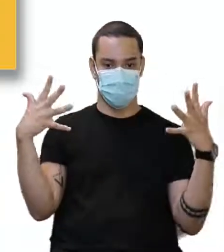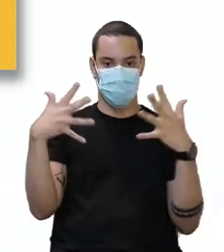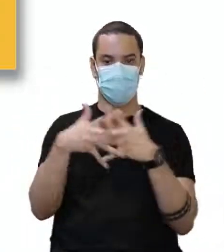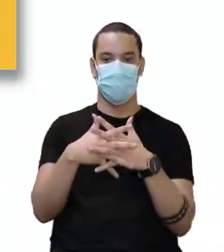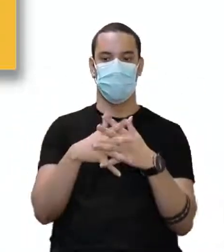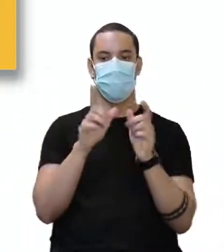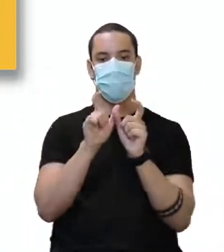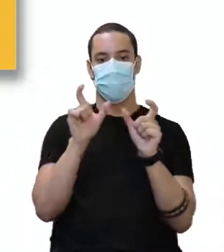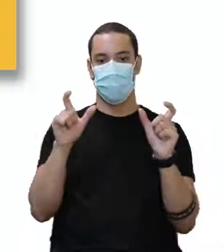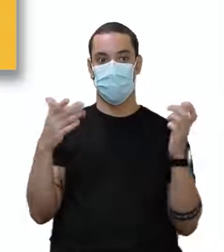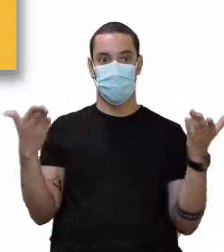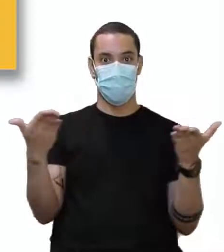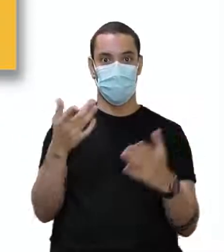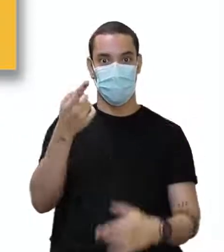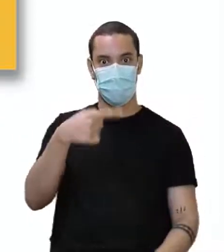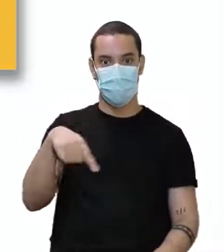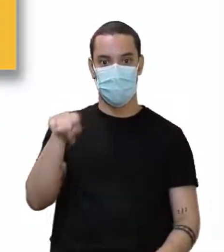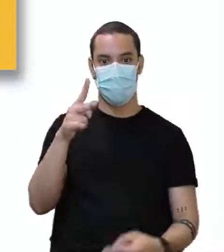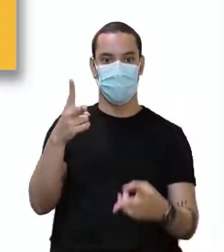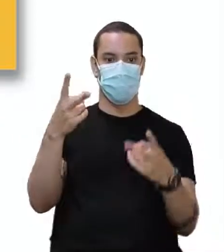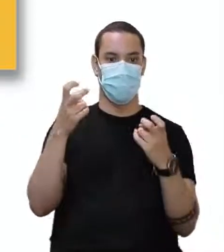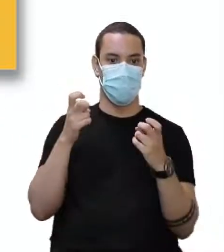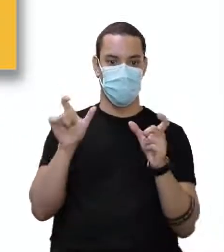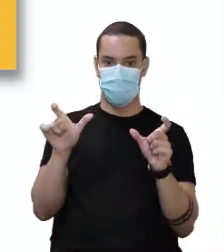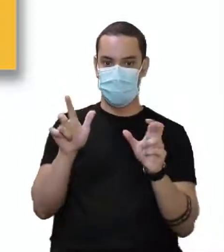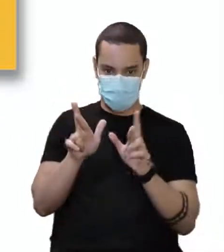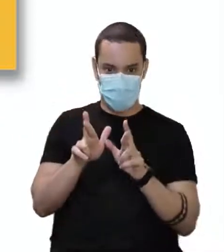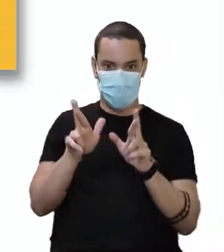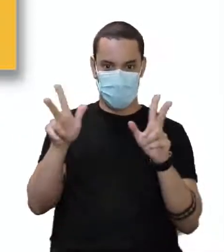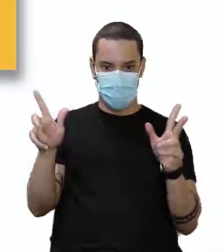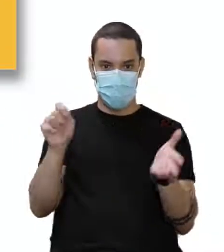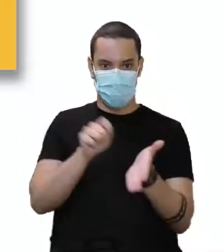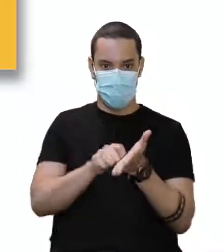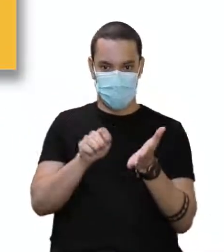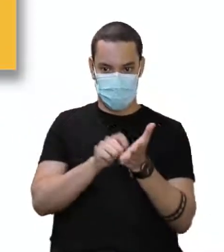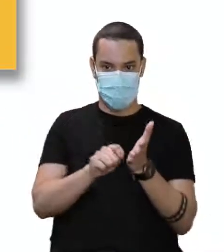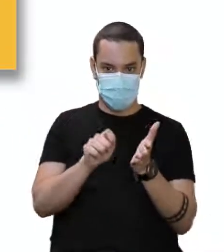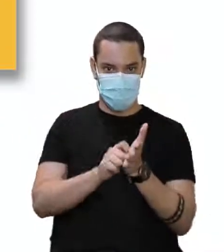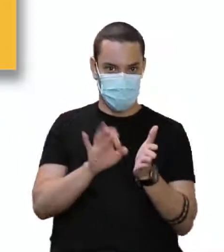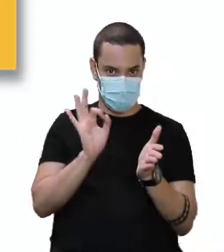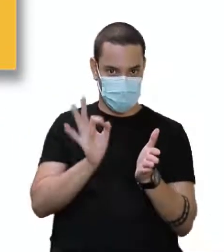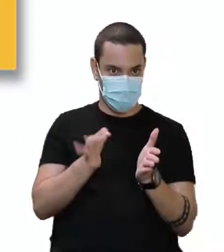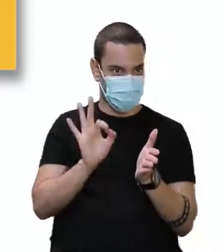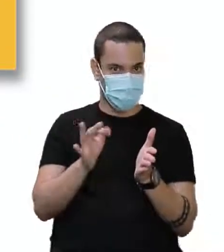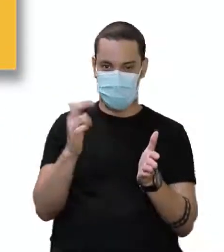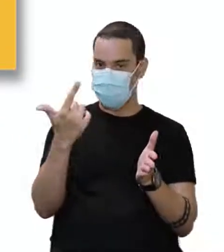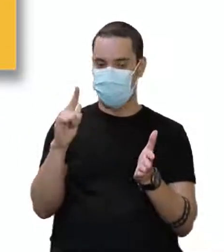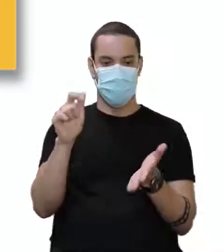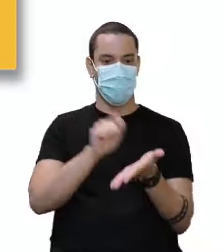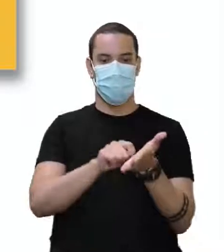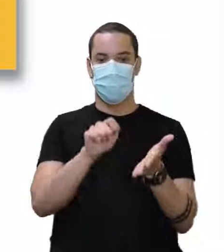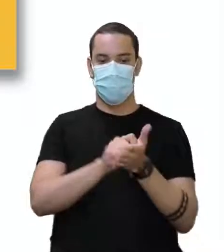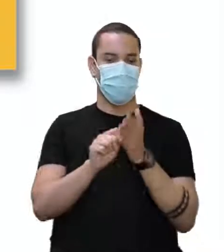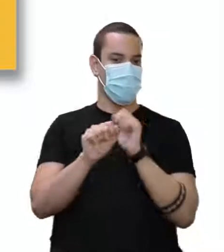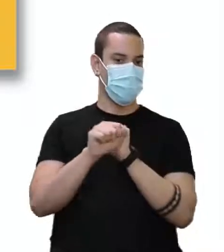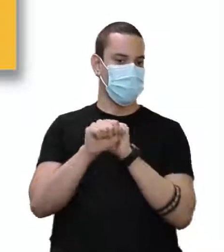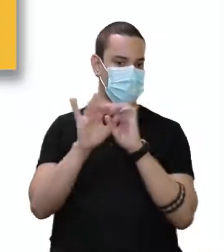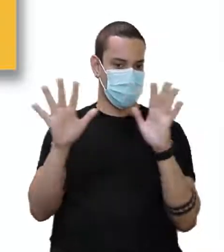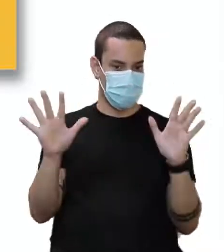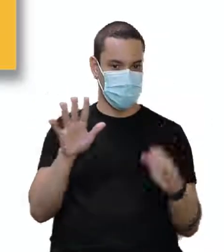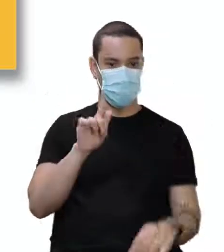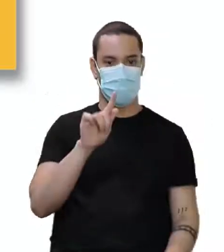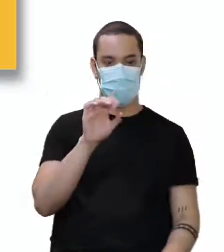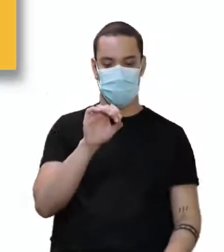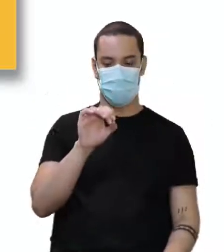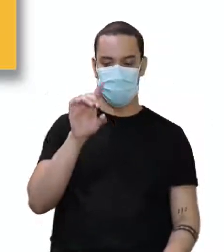words, que hoje vocês percebem que elas não têm nada a ver na escrita. Não há confusão na hora de escrever, na hora de falar, que